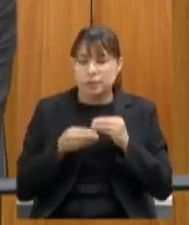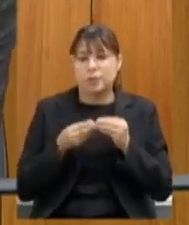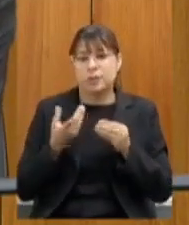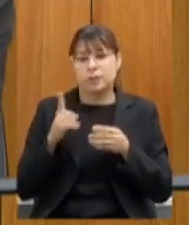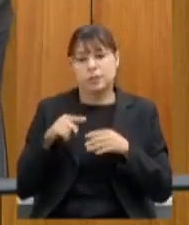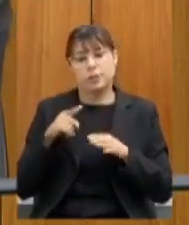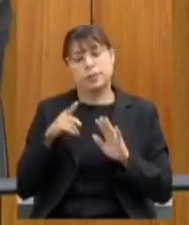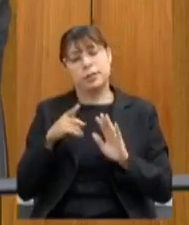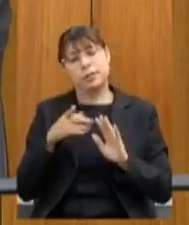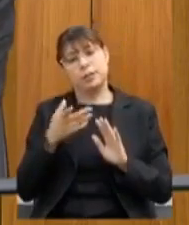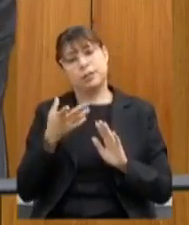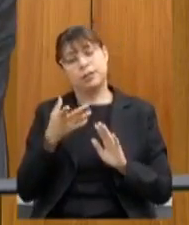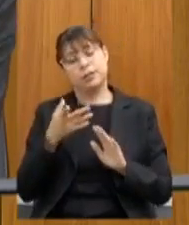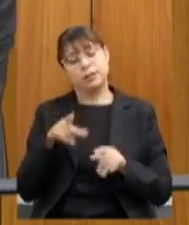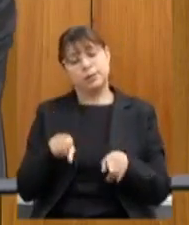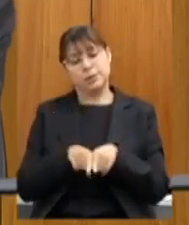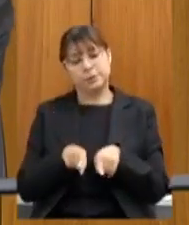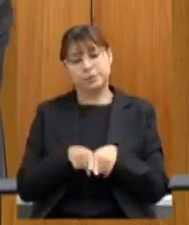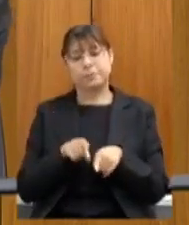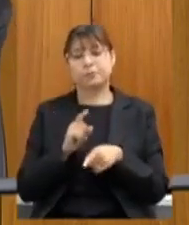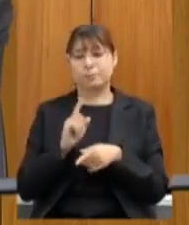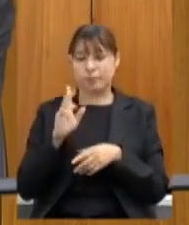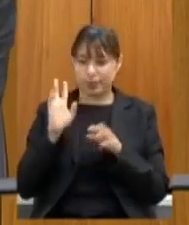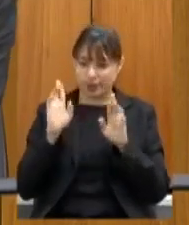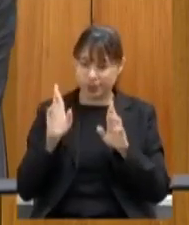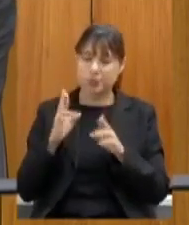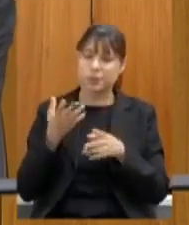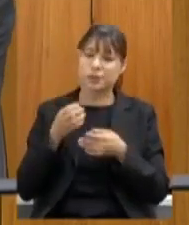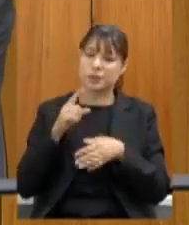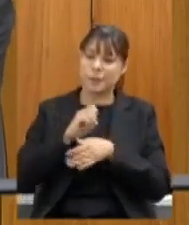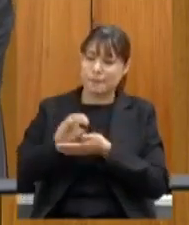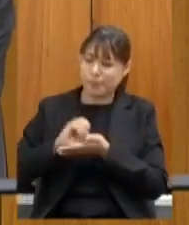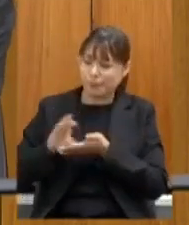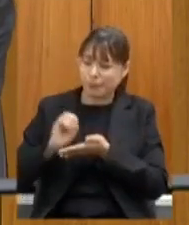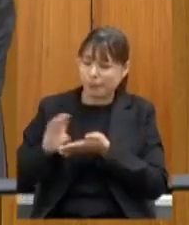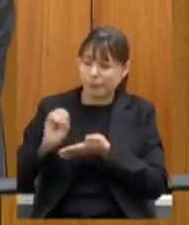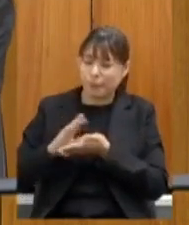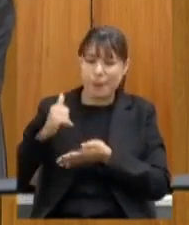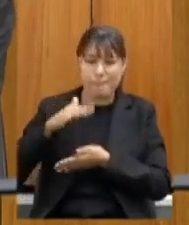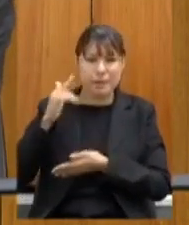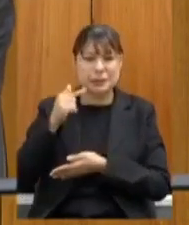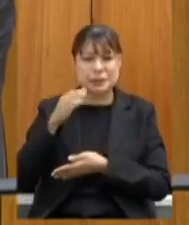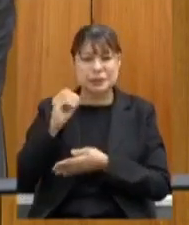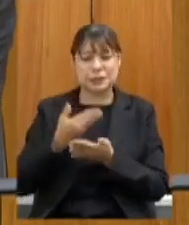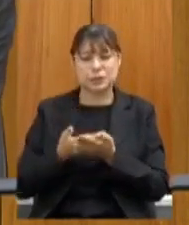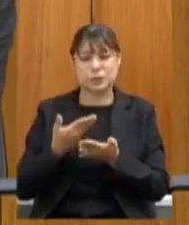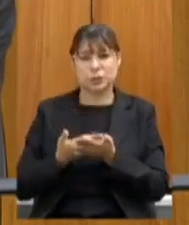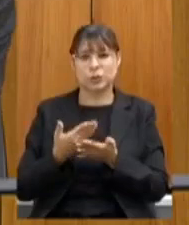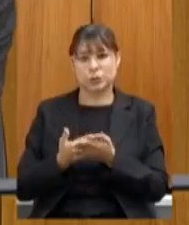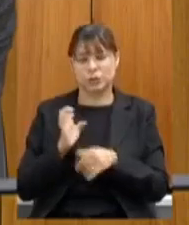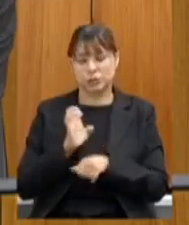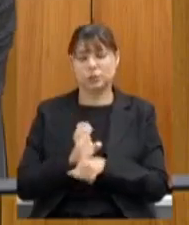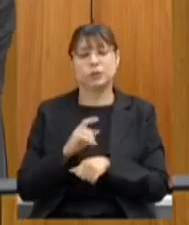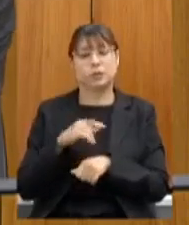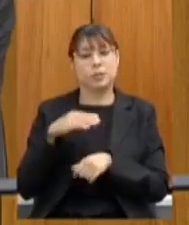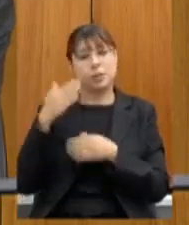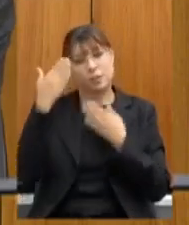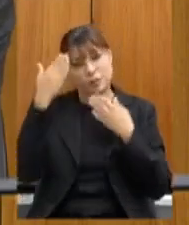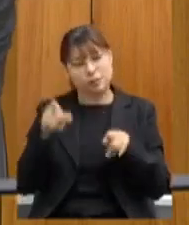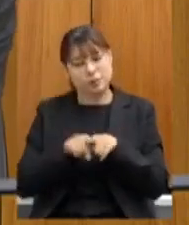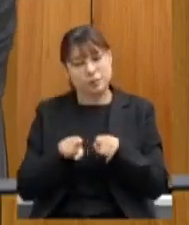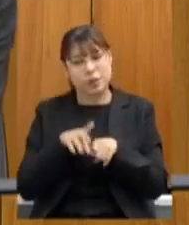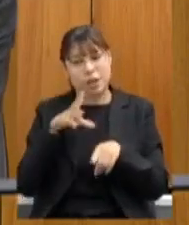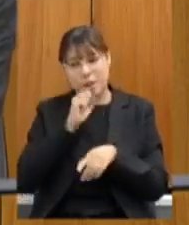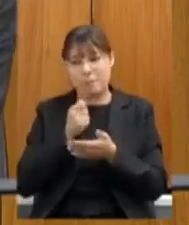foram enviadas para as escolas estaduais eu mandei emenda aí para mais de 70 escolas quero parabenizar também a agilidade do pagamento dessas